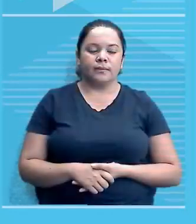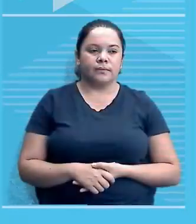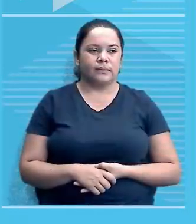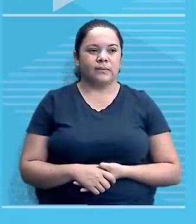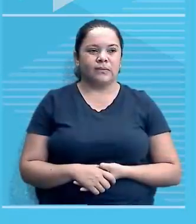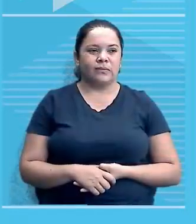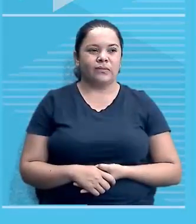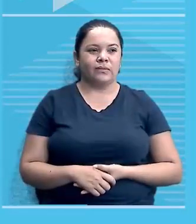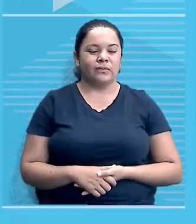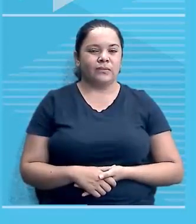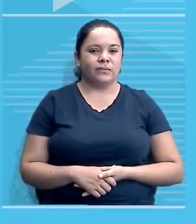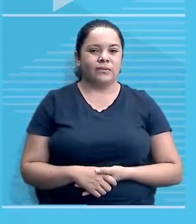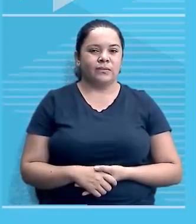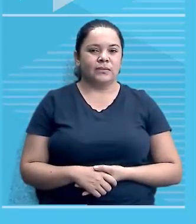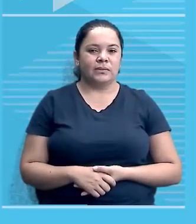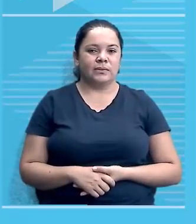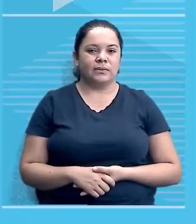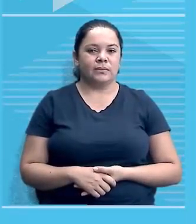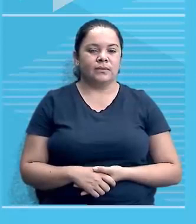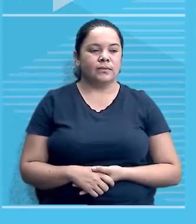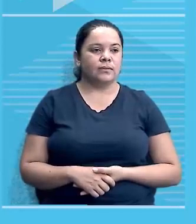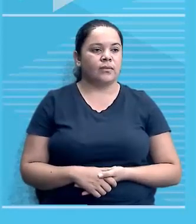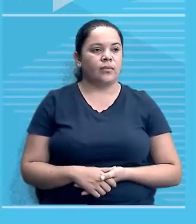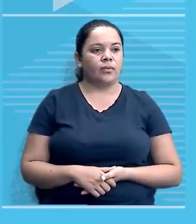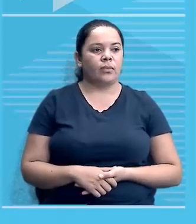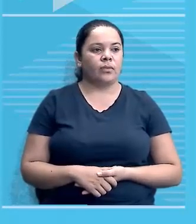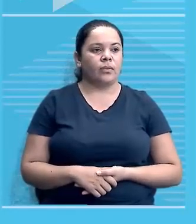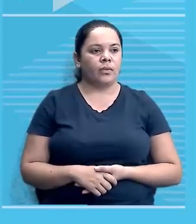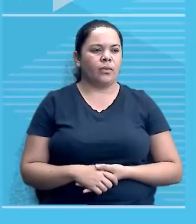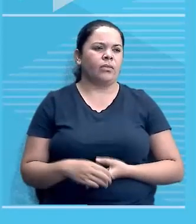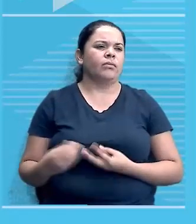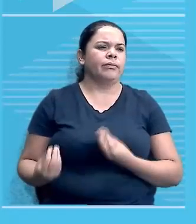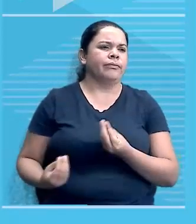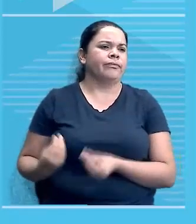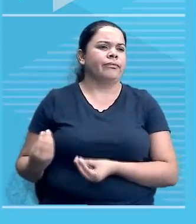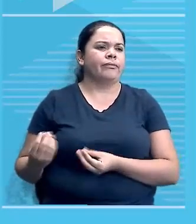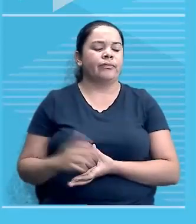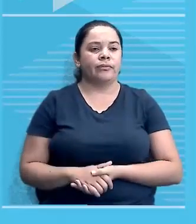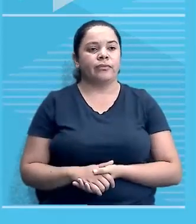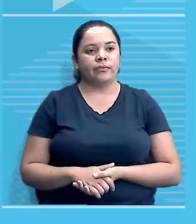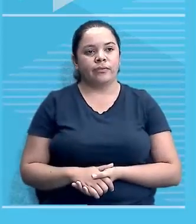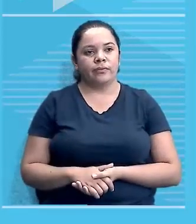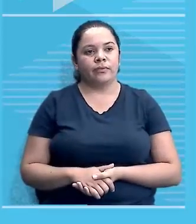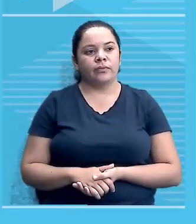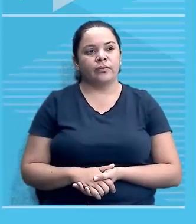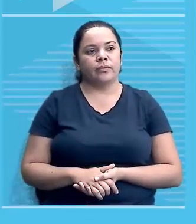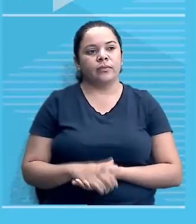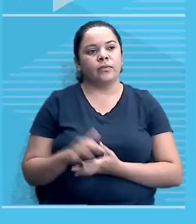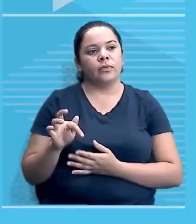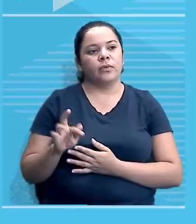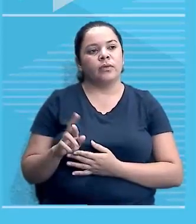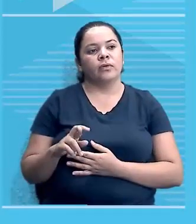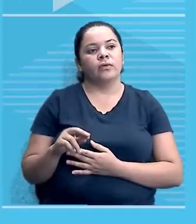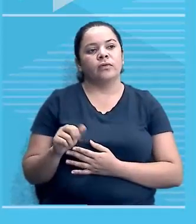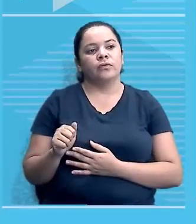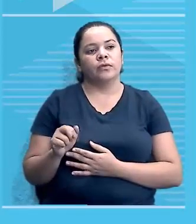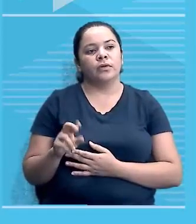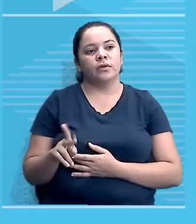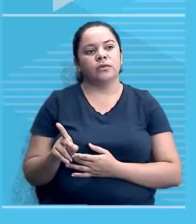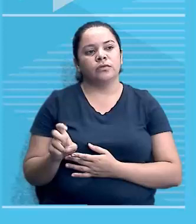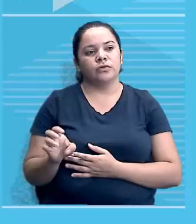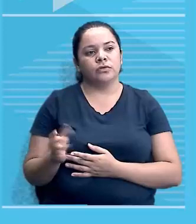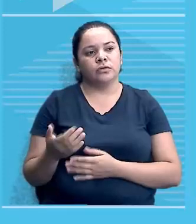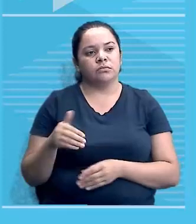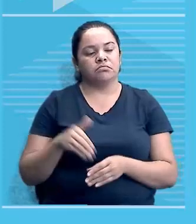Antes, durante ou depois das eleições. Como é que é isso, professor? Fraude eleitoral é, nos